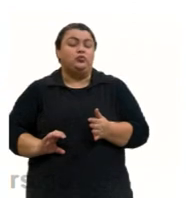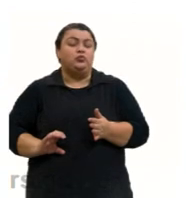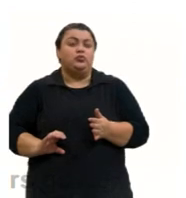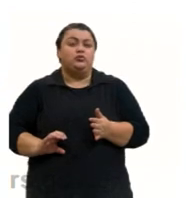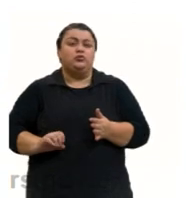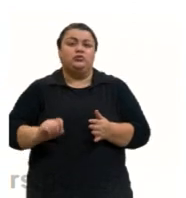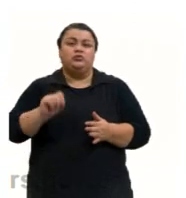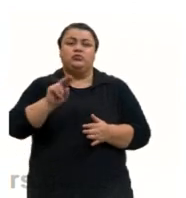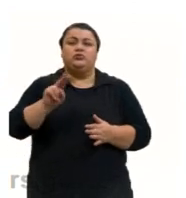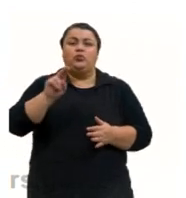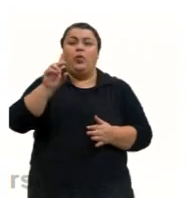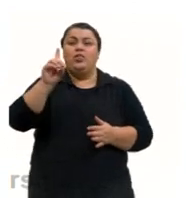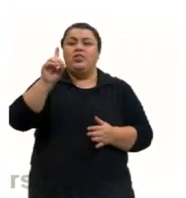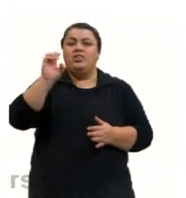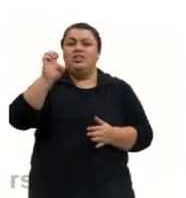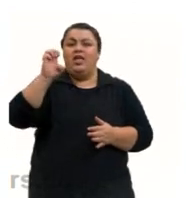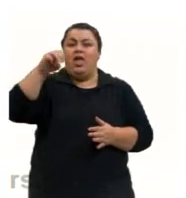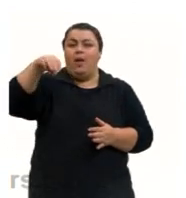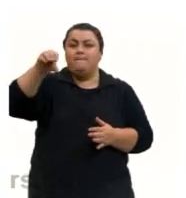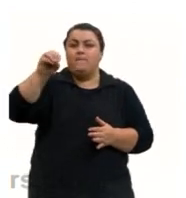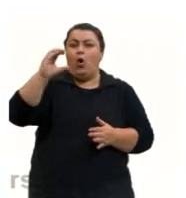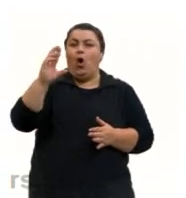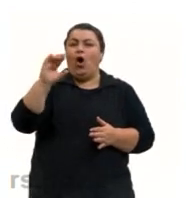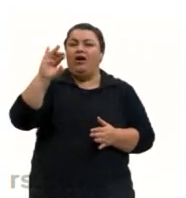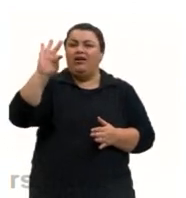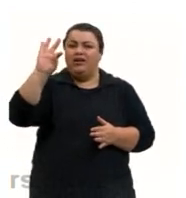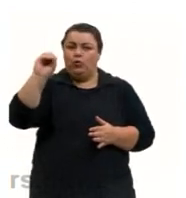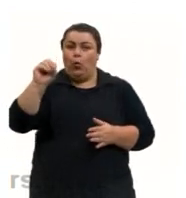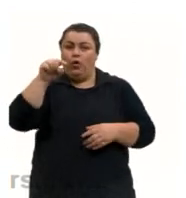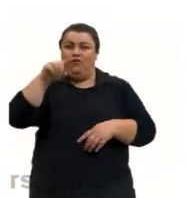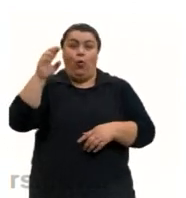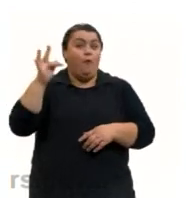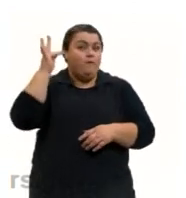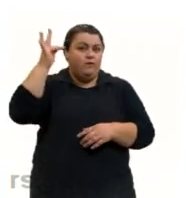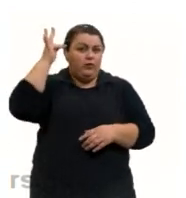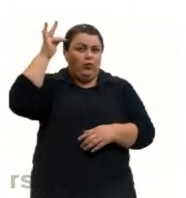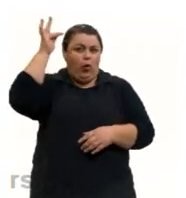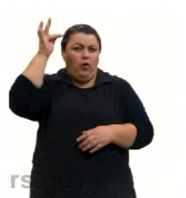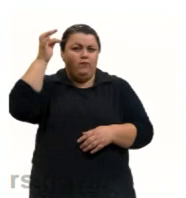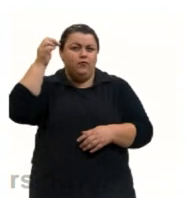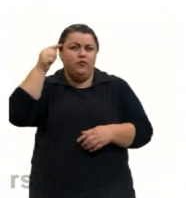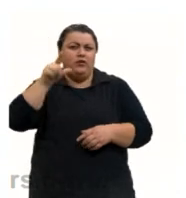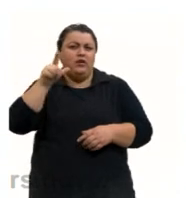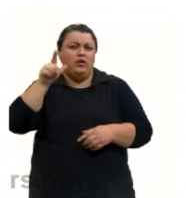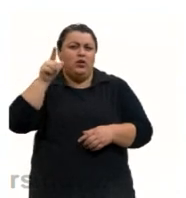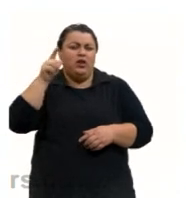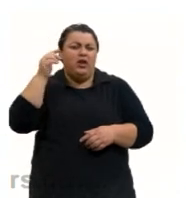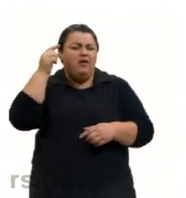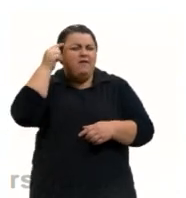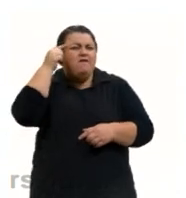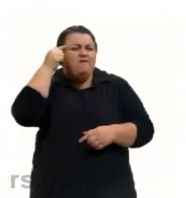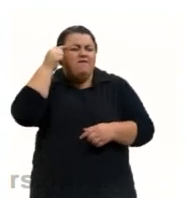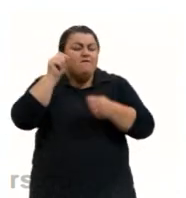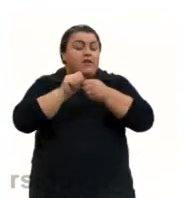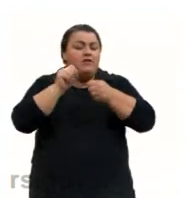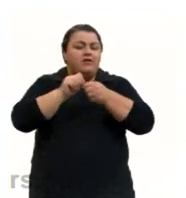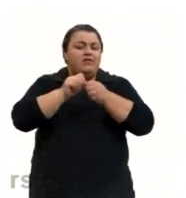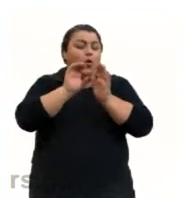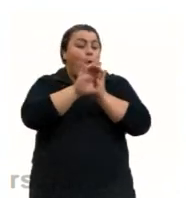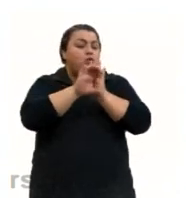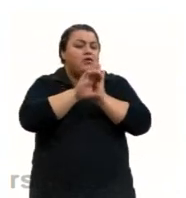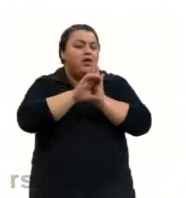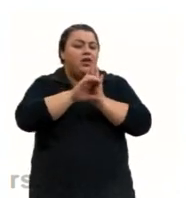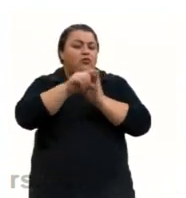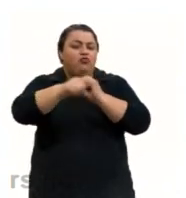Demócrito, que foi um dos filósofos que idealizou esse conceito de átomo. Eles acreditavam que